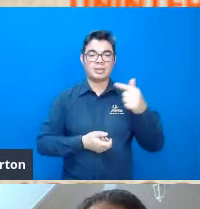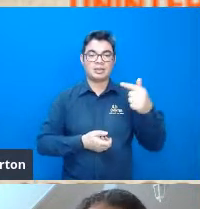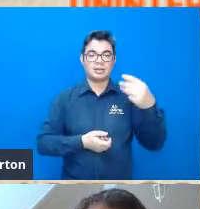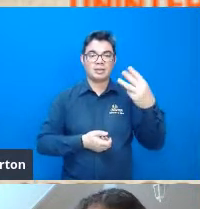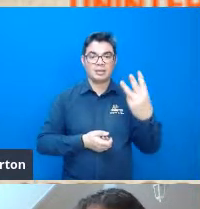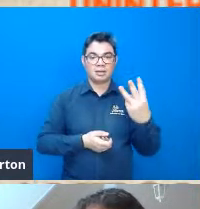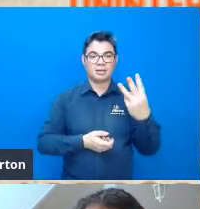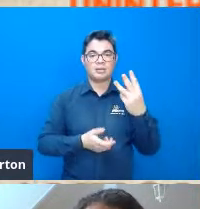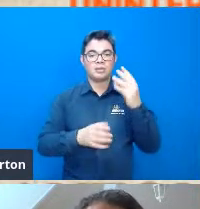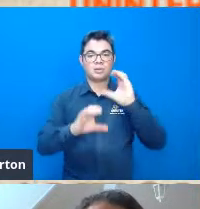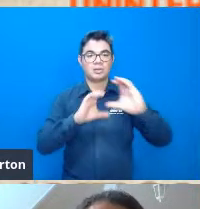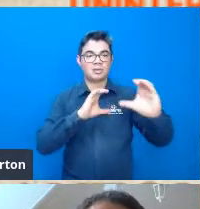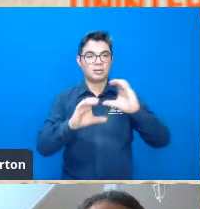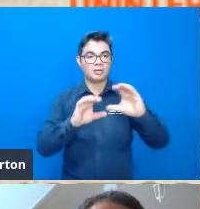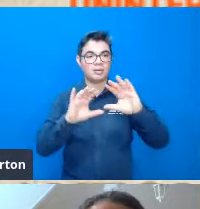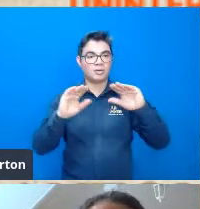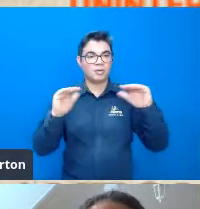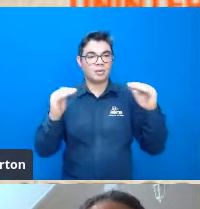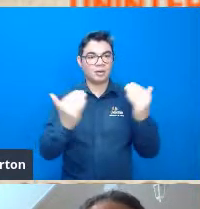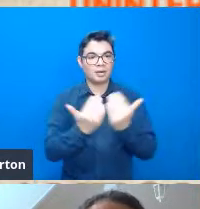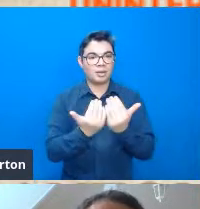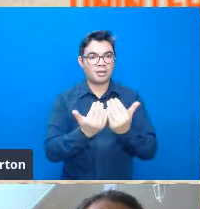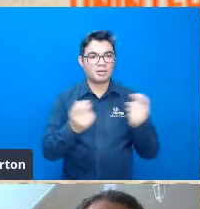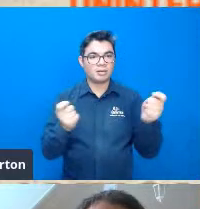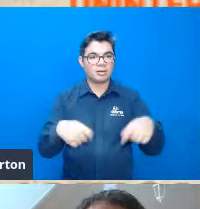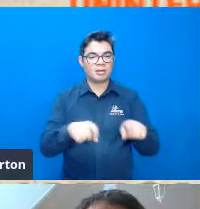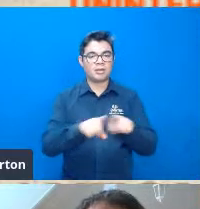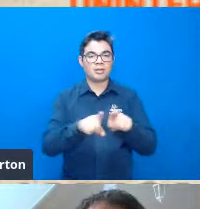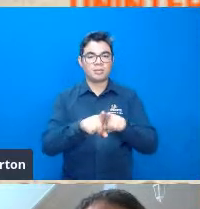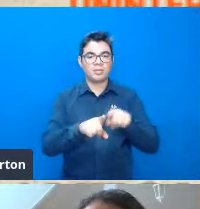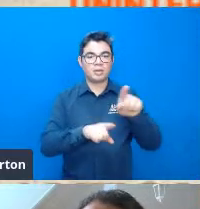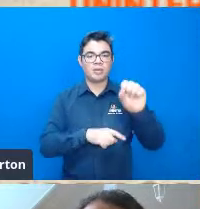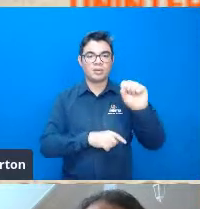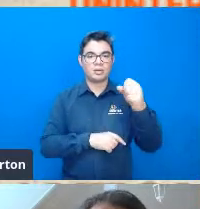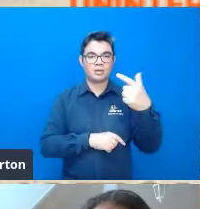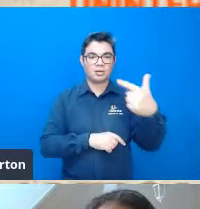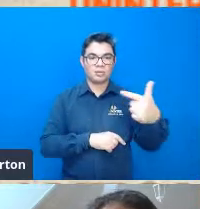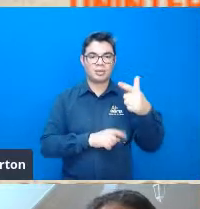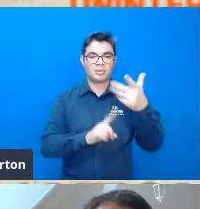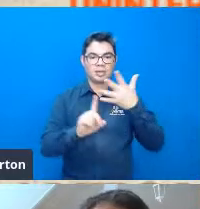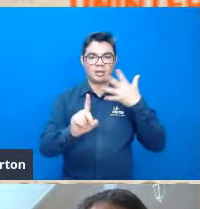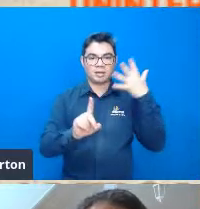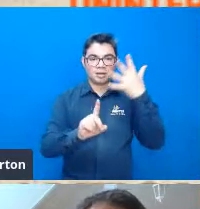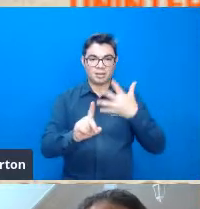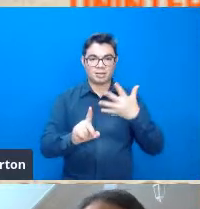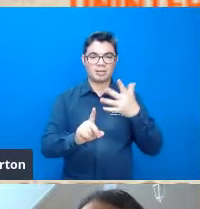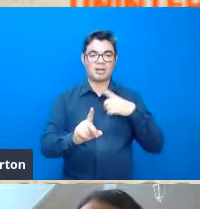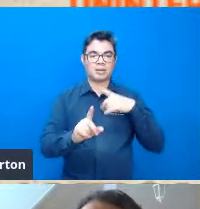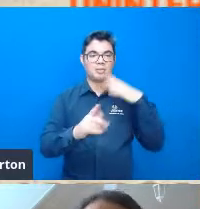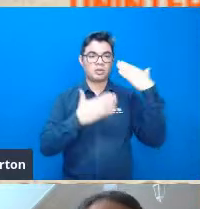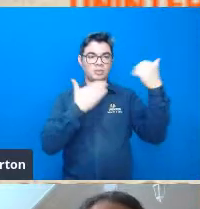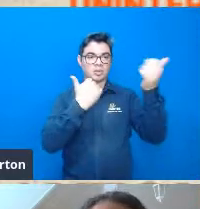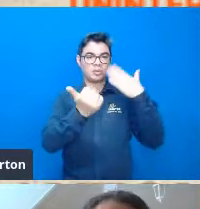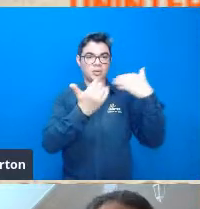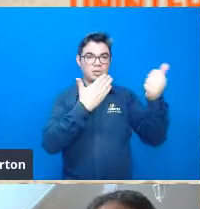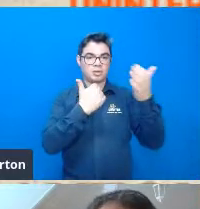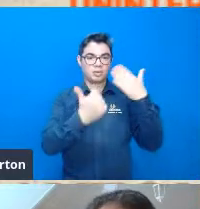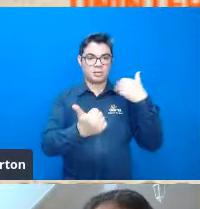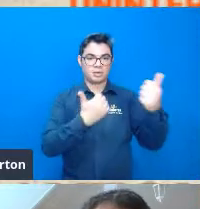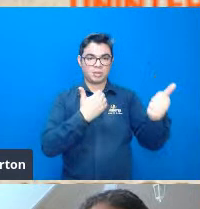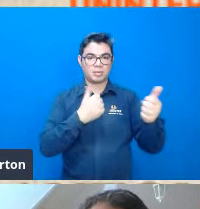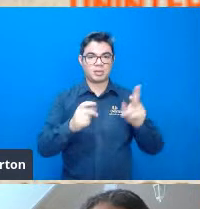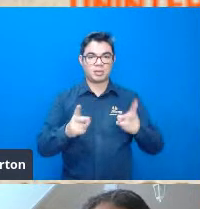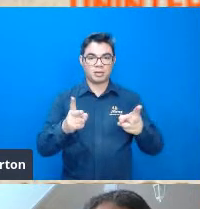73 comunicações em congressos 82 palestras então ele é uma pessoa muito requisitada também para palestras e sempre